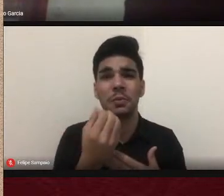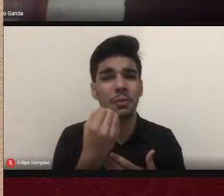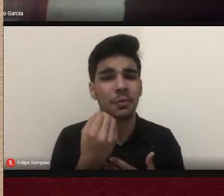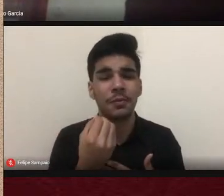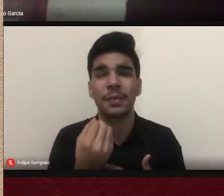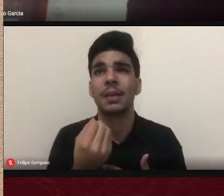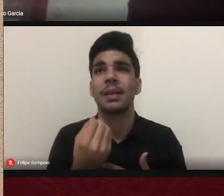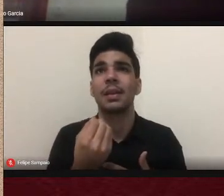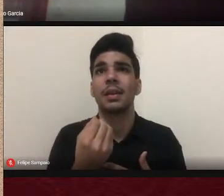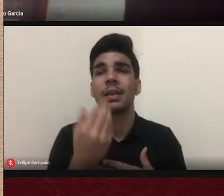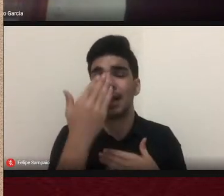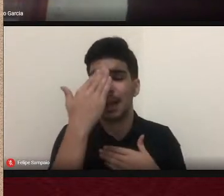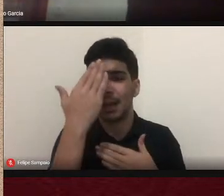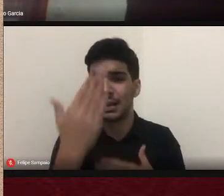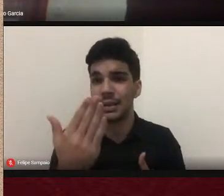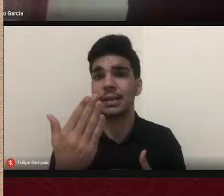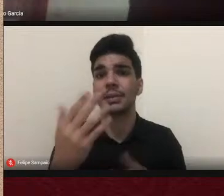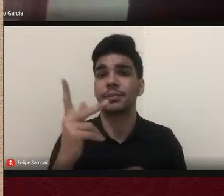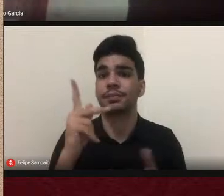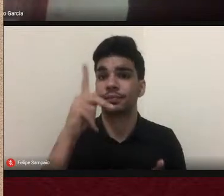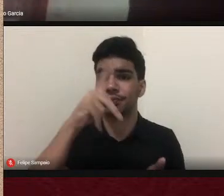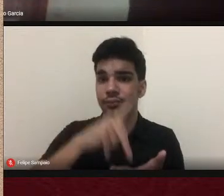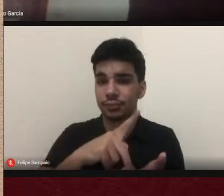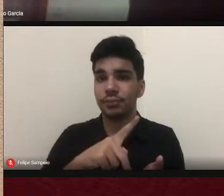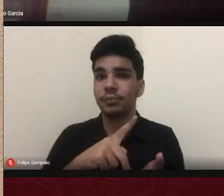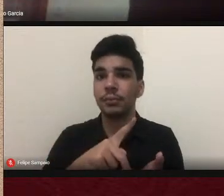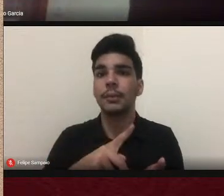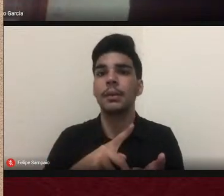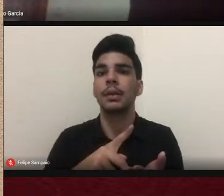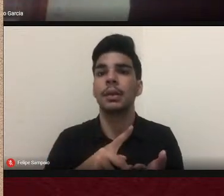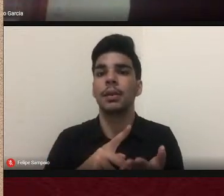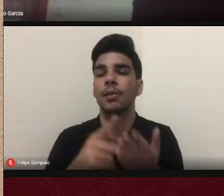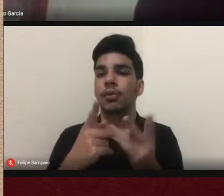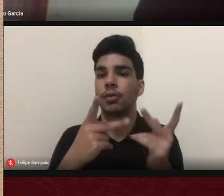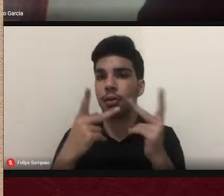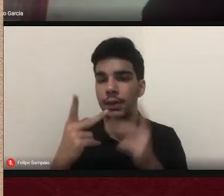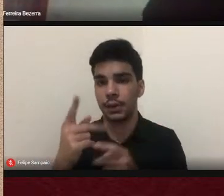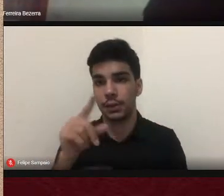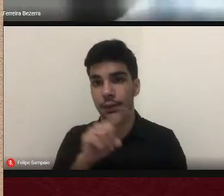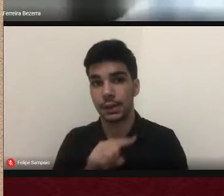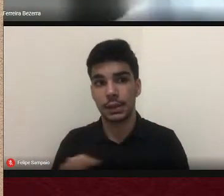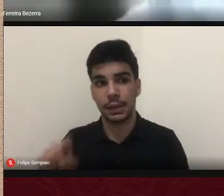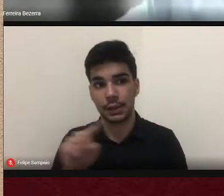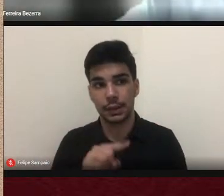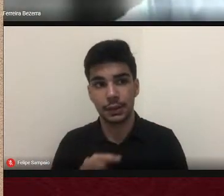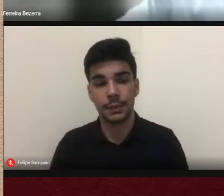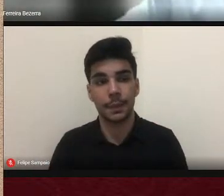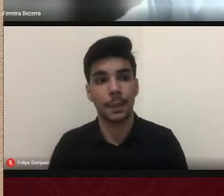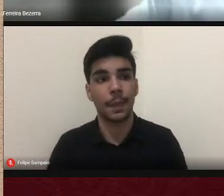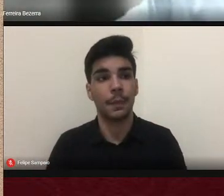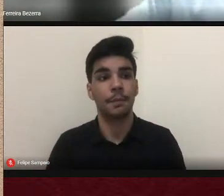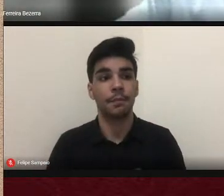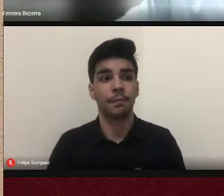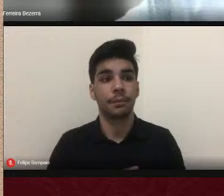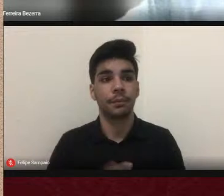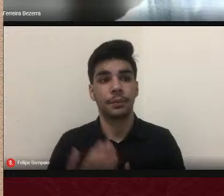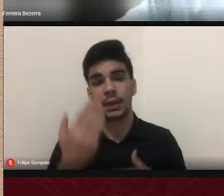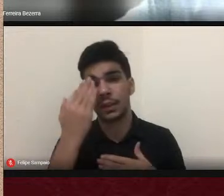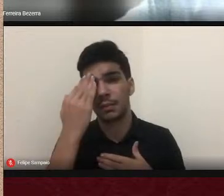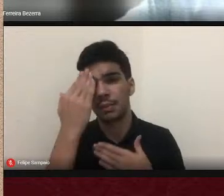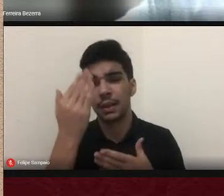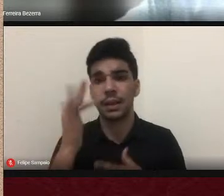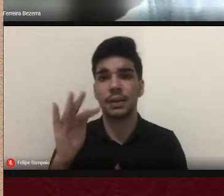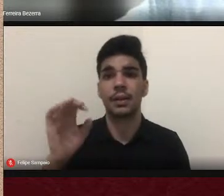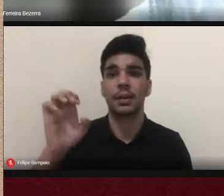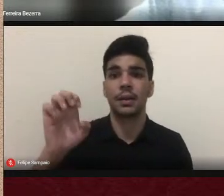agradeço e convido vocês à leitura muito obrigado Fernando pela explanação do